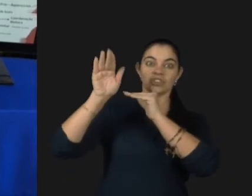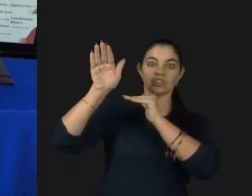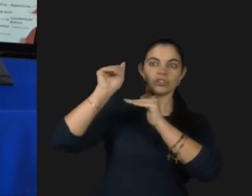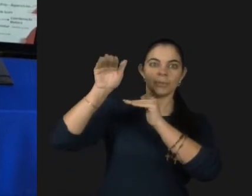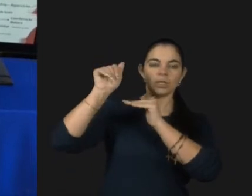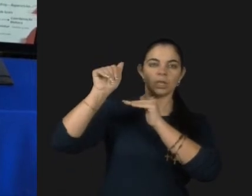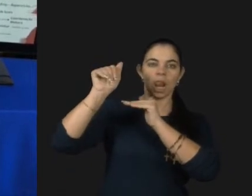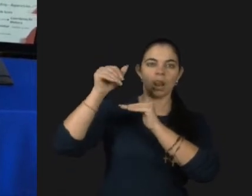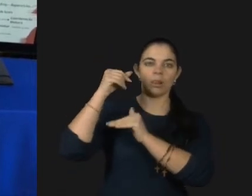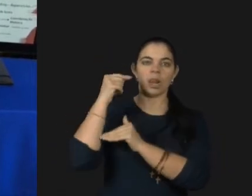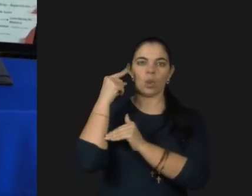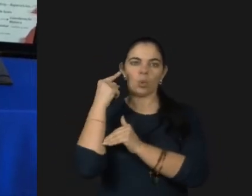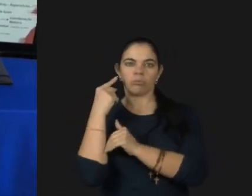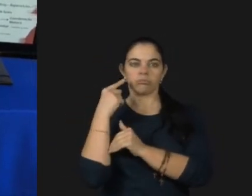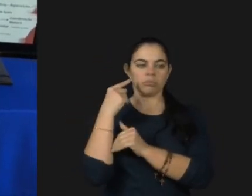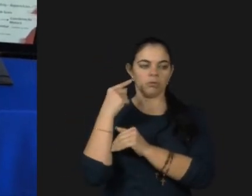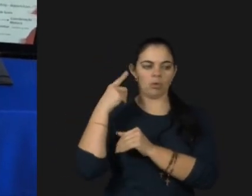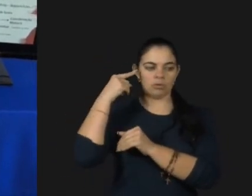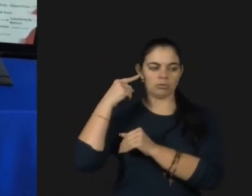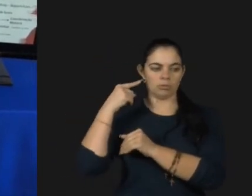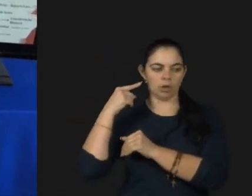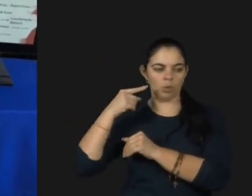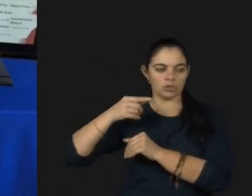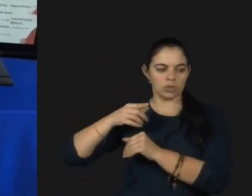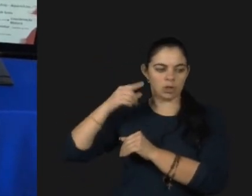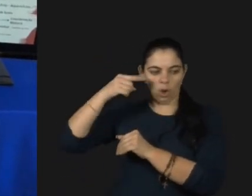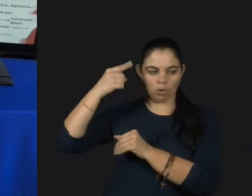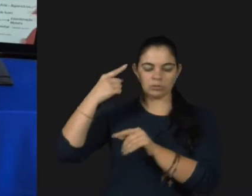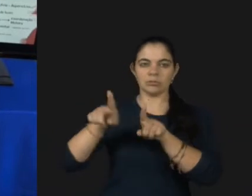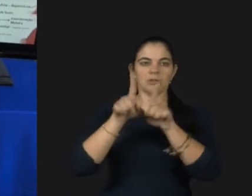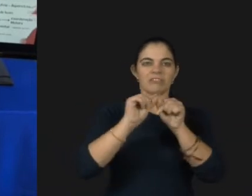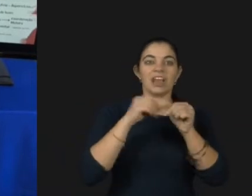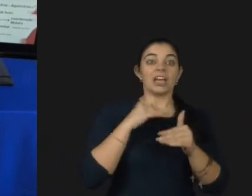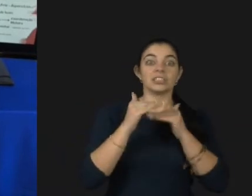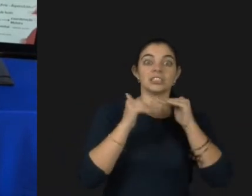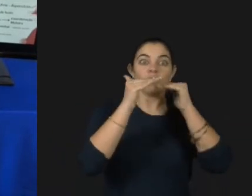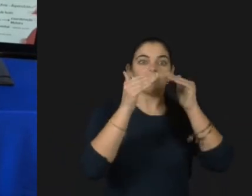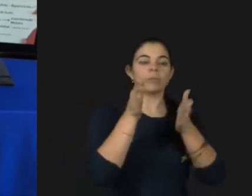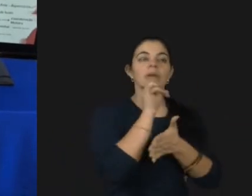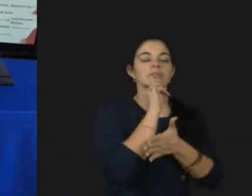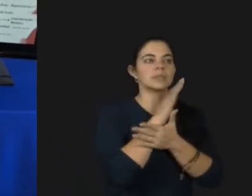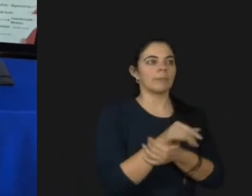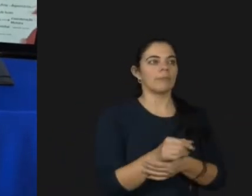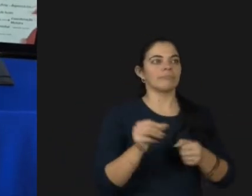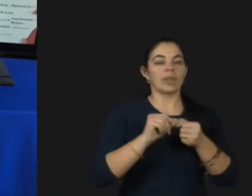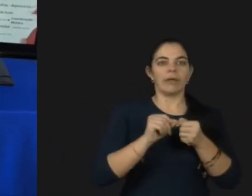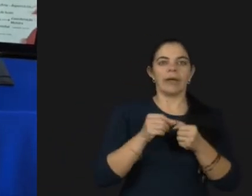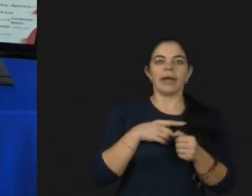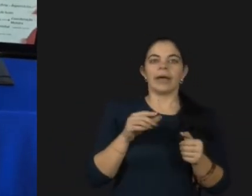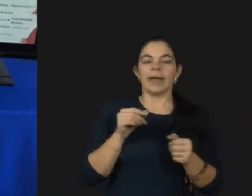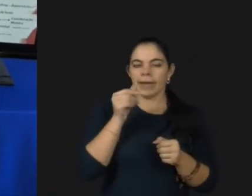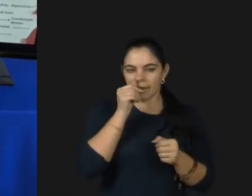loucos. Meu pai e minha mãe desenvolveram estímulos aqui, como a iluminação áspero, liso,